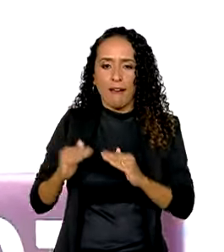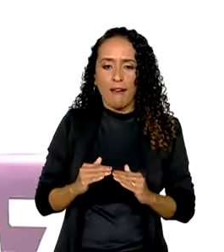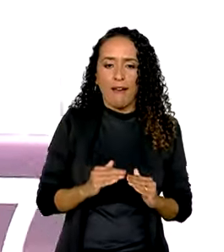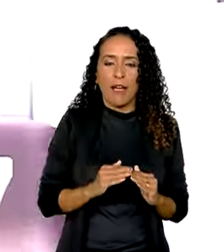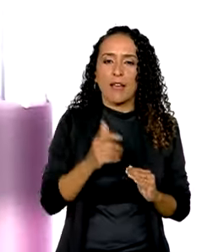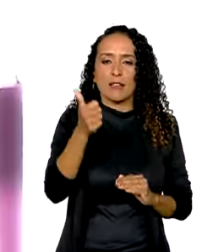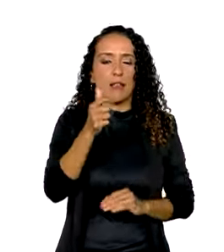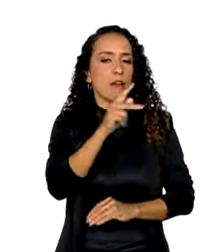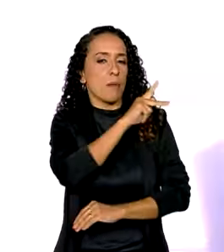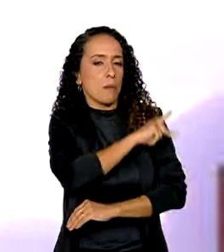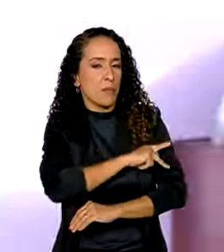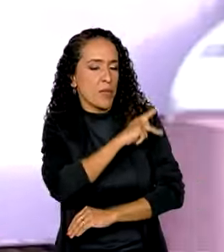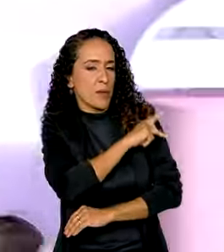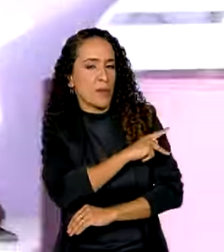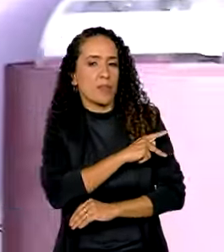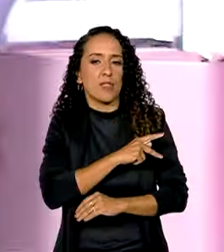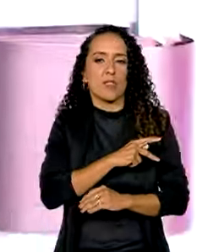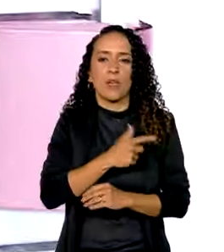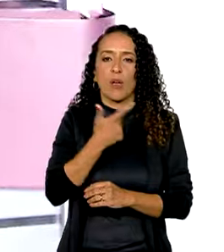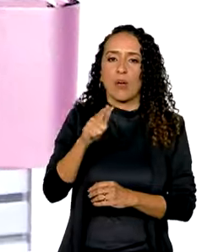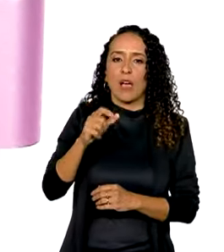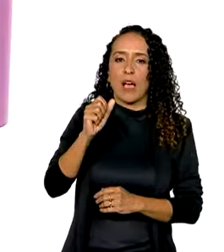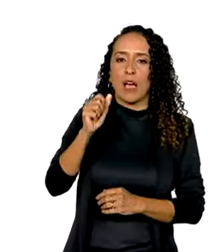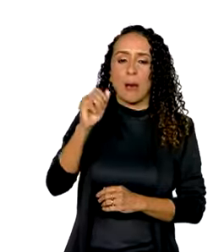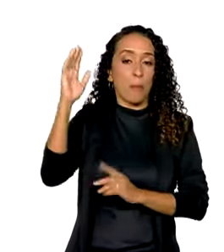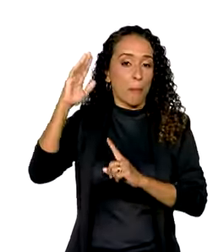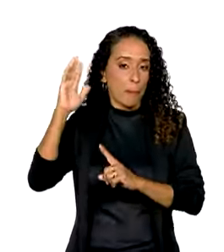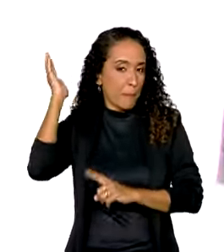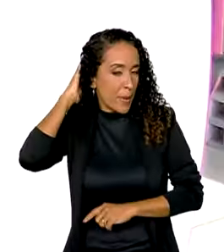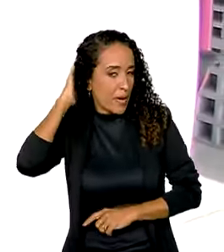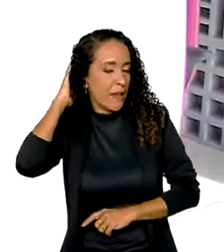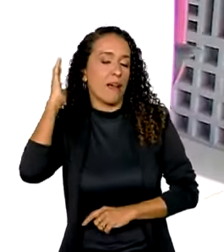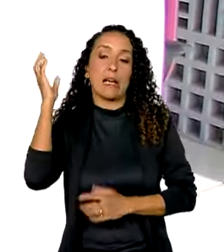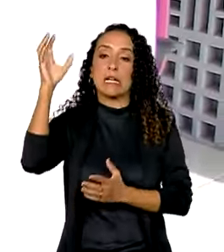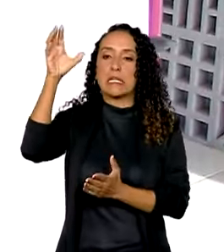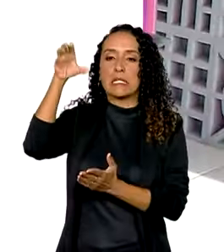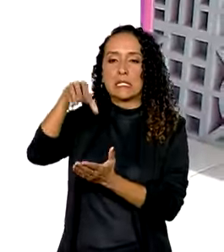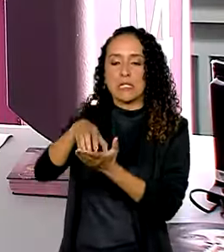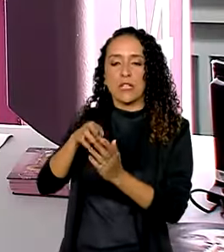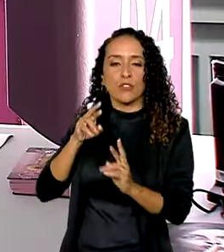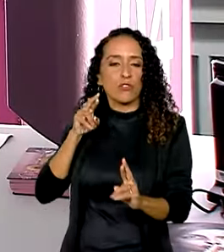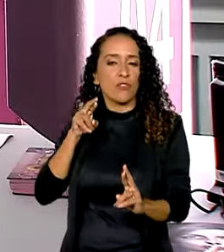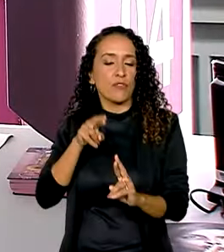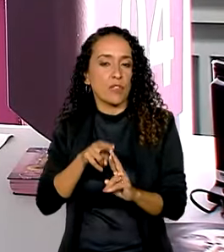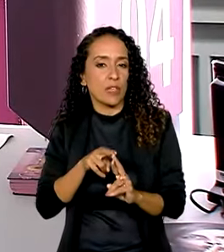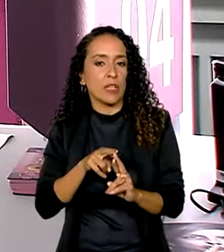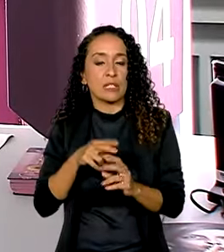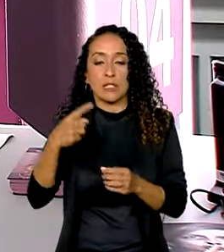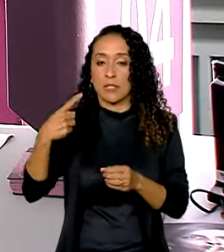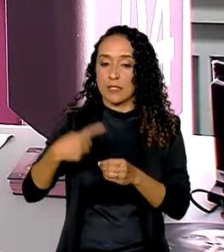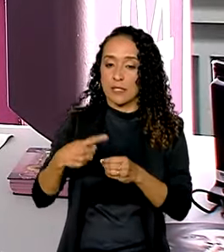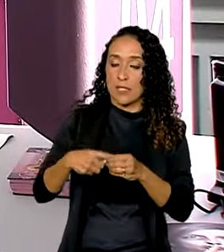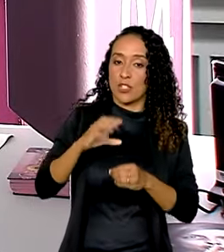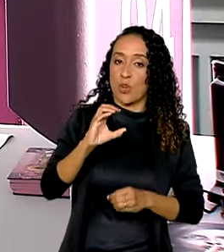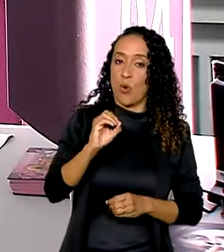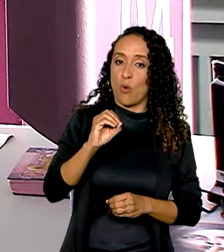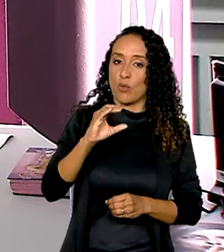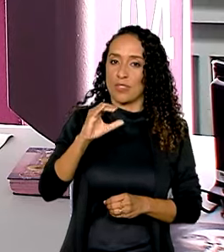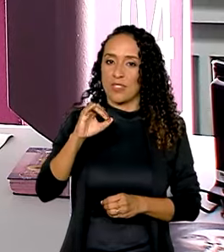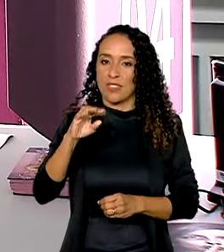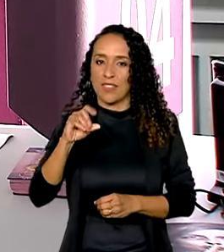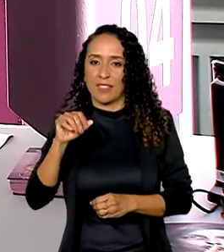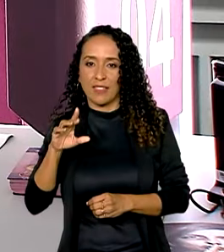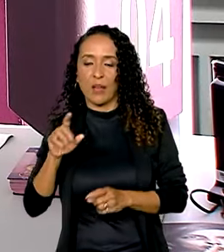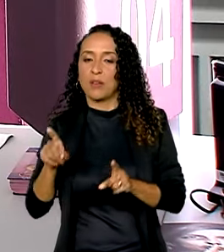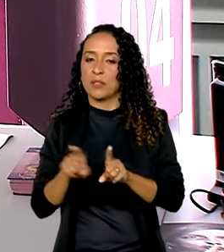Teresina, a outra em Ananindeua, no Pará, os centros de referência na cidade ocidental e